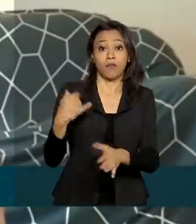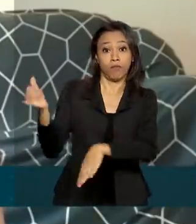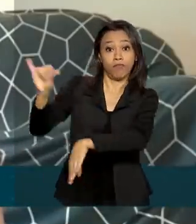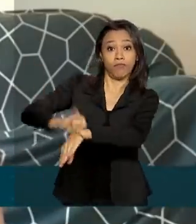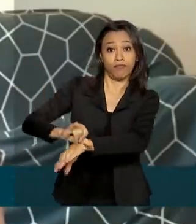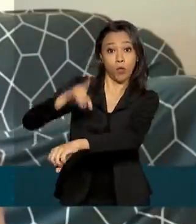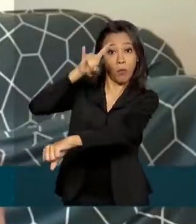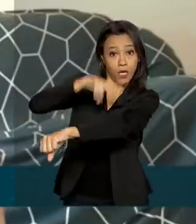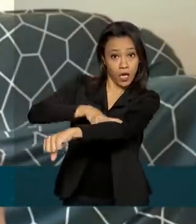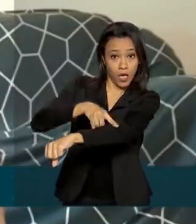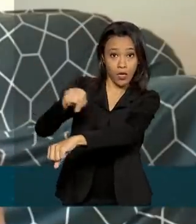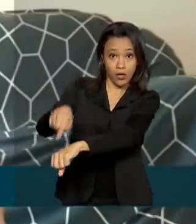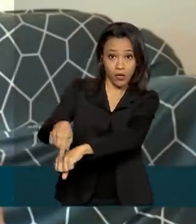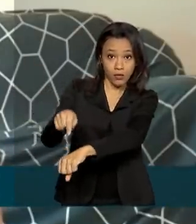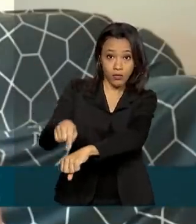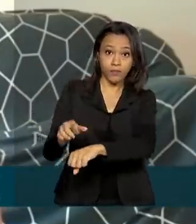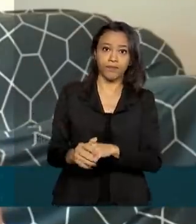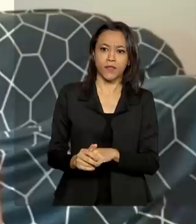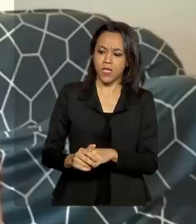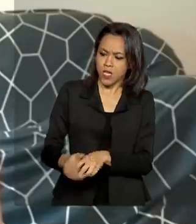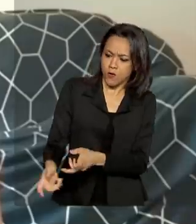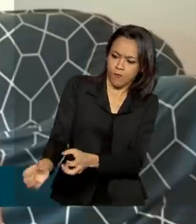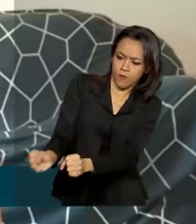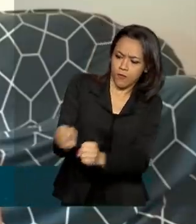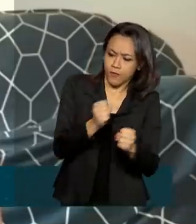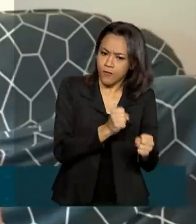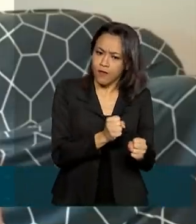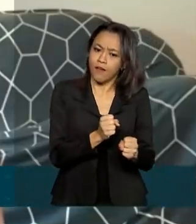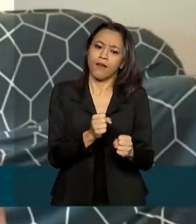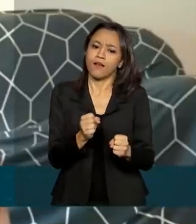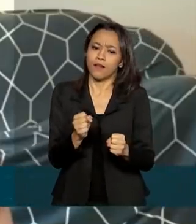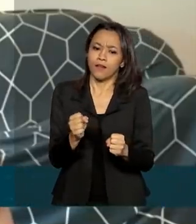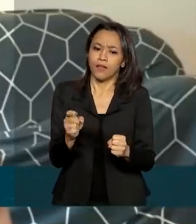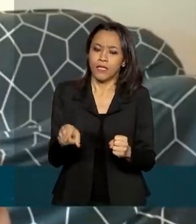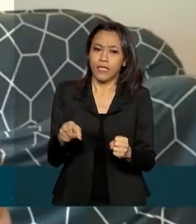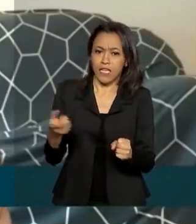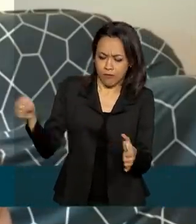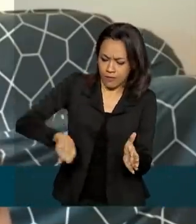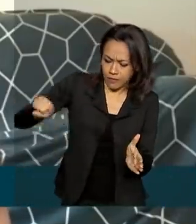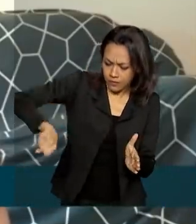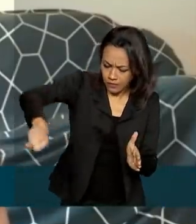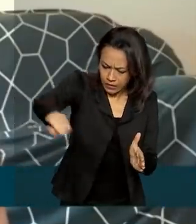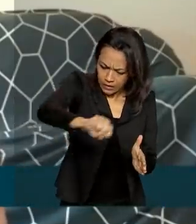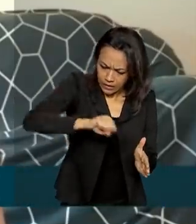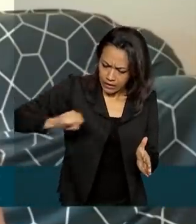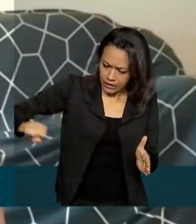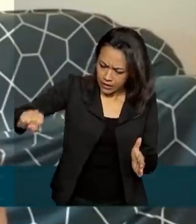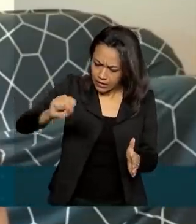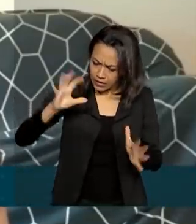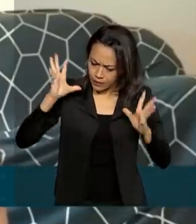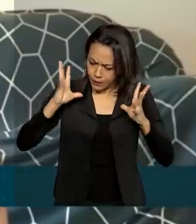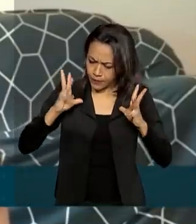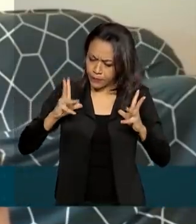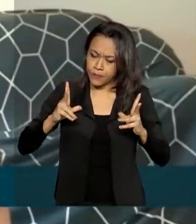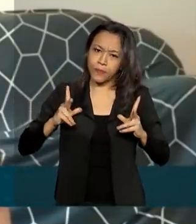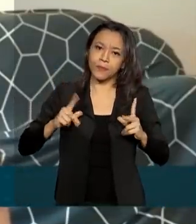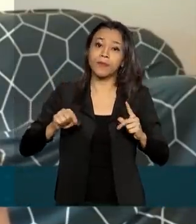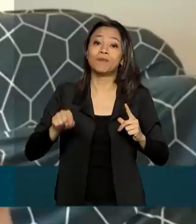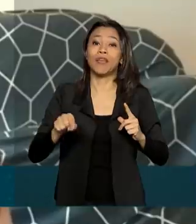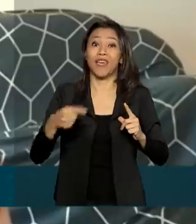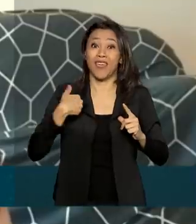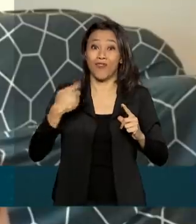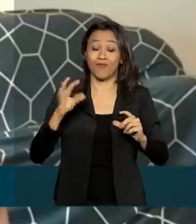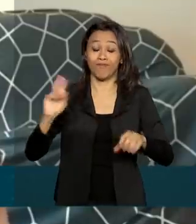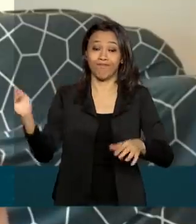e eu resolvi que ia tirar elas à força e aí eu caprechei na quantidade de água sanitária, sem dissolver tanto, eu acabei me